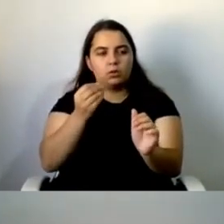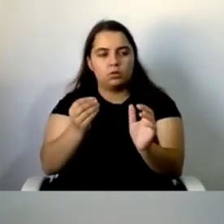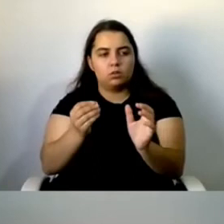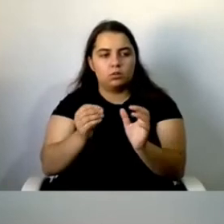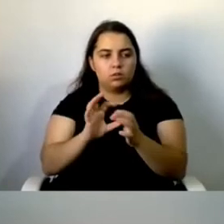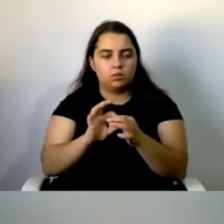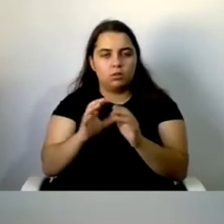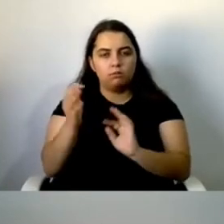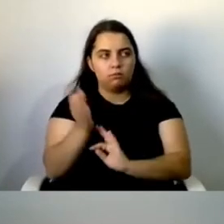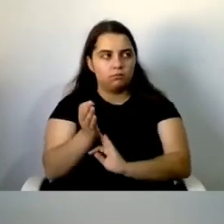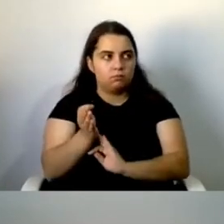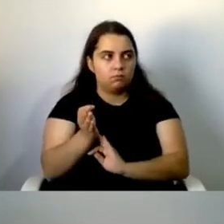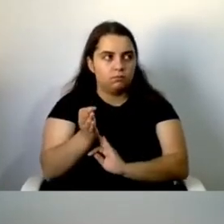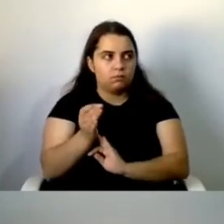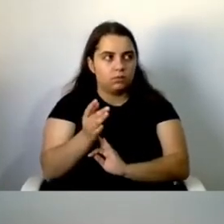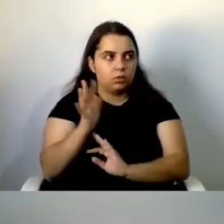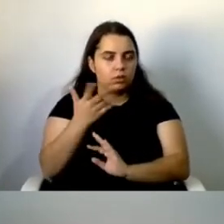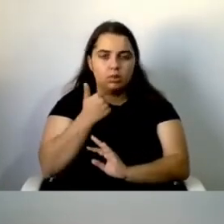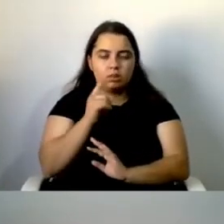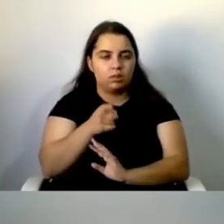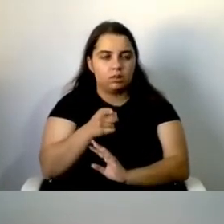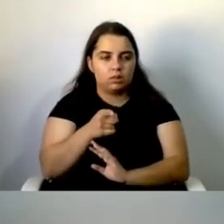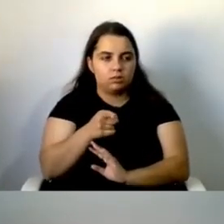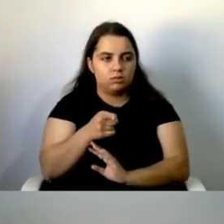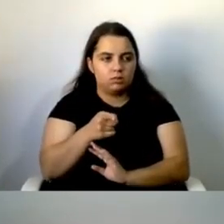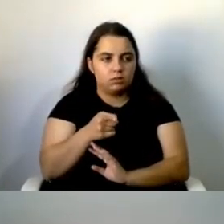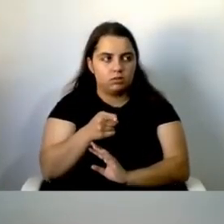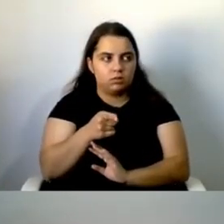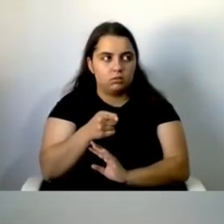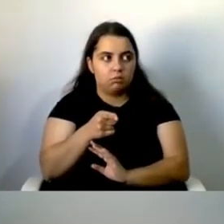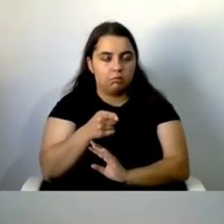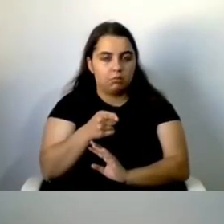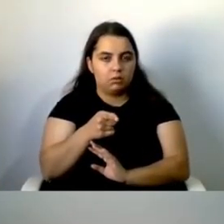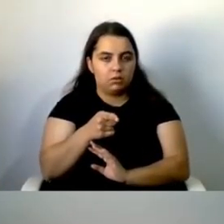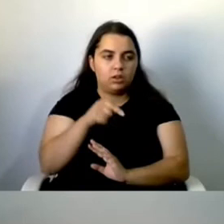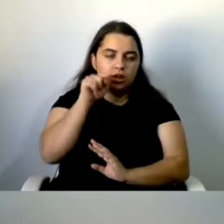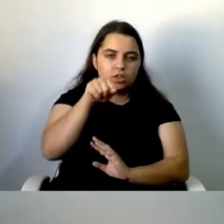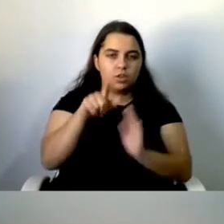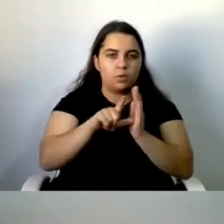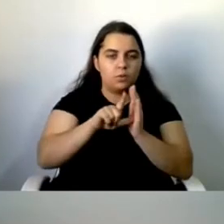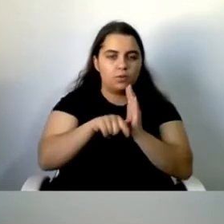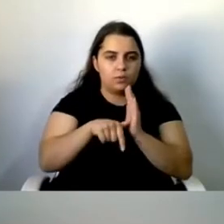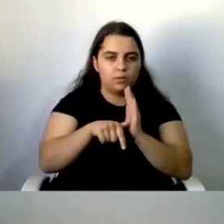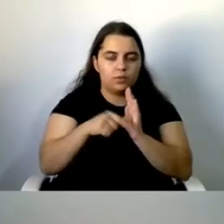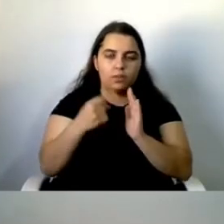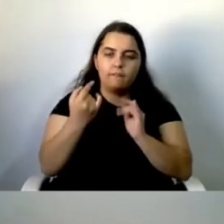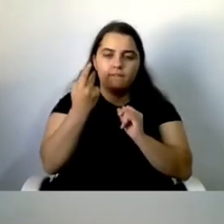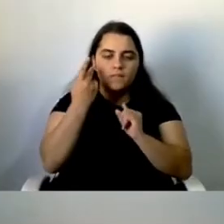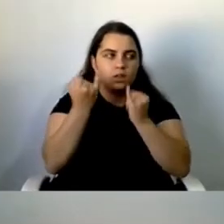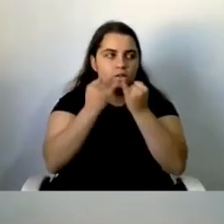E quando eu digo isto, digo que este, este projeto da vida independente